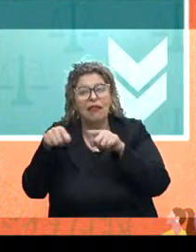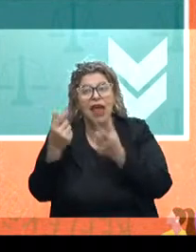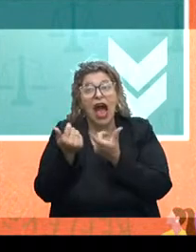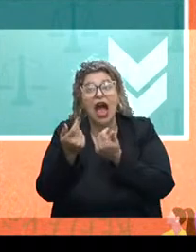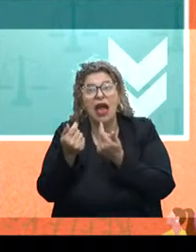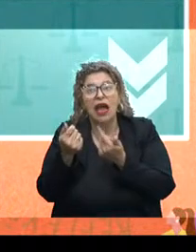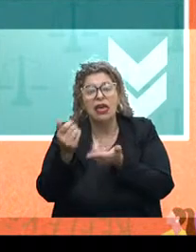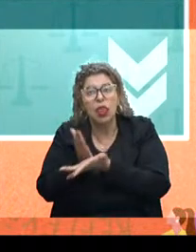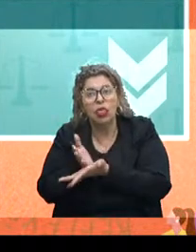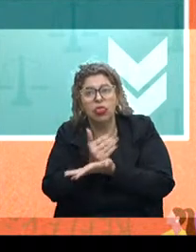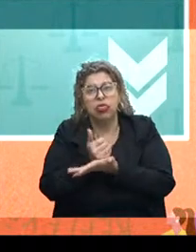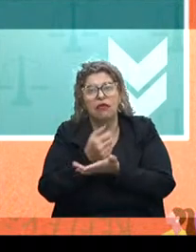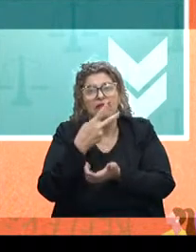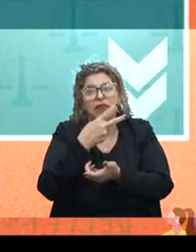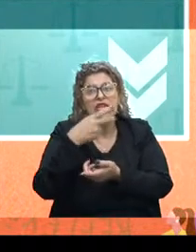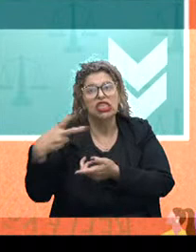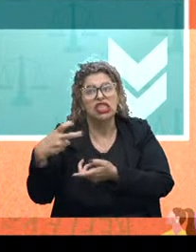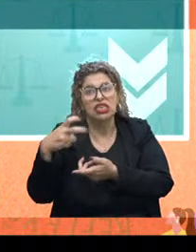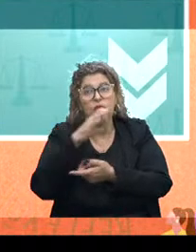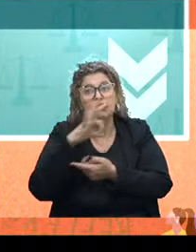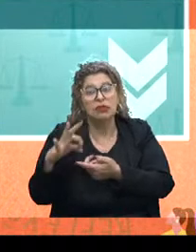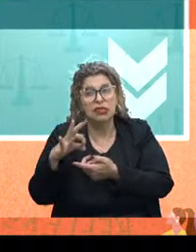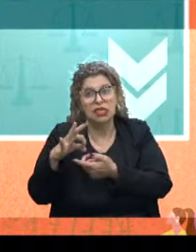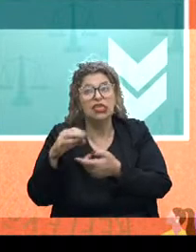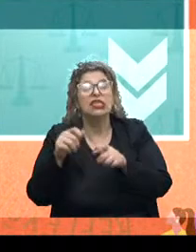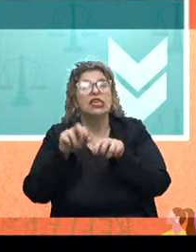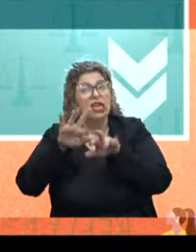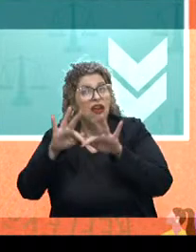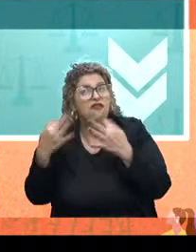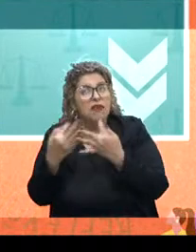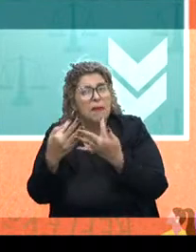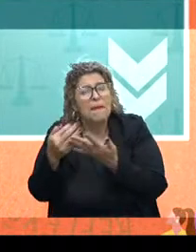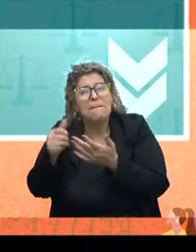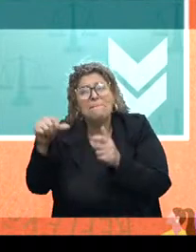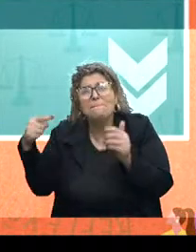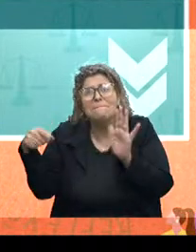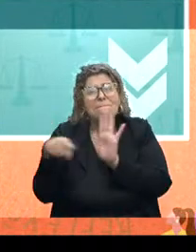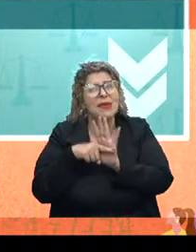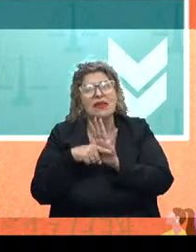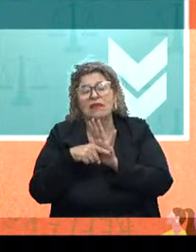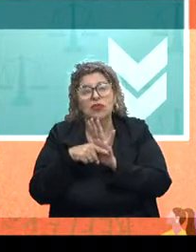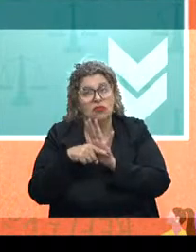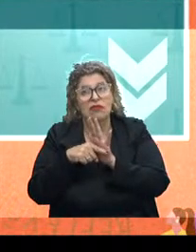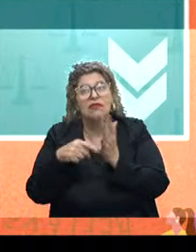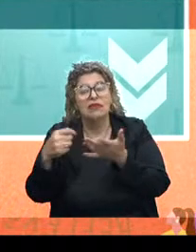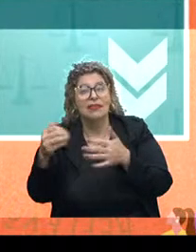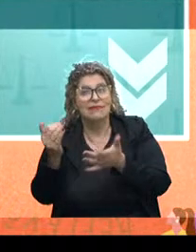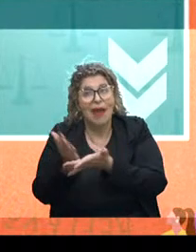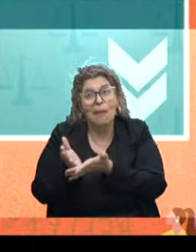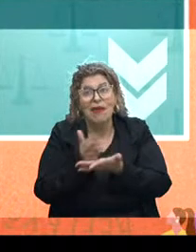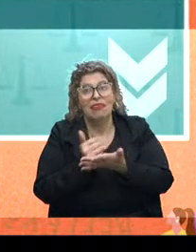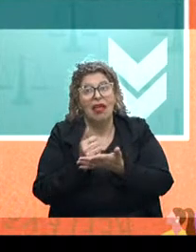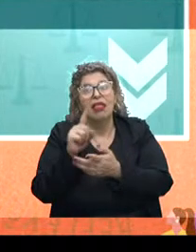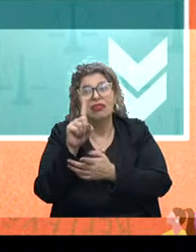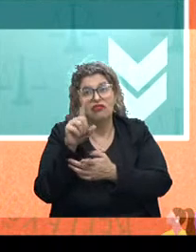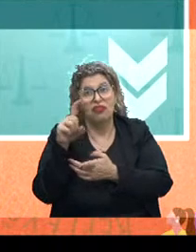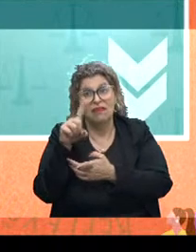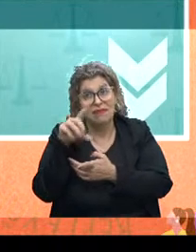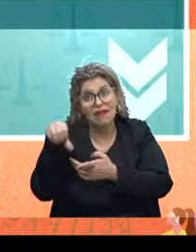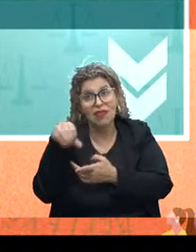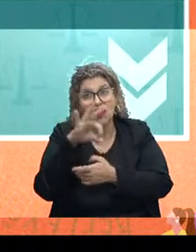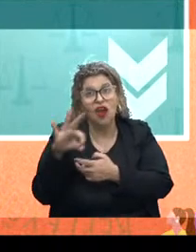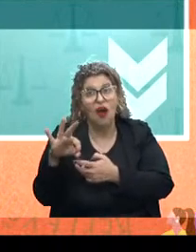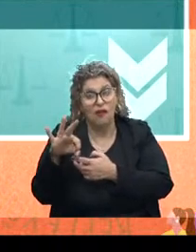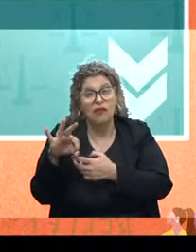metade, 25%. E a renda familiar diminuiu para menos da metade, 19%. Então, é um número